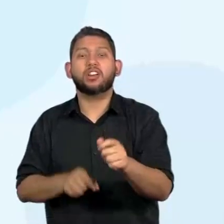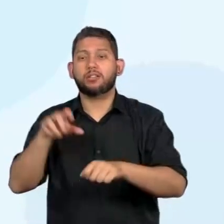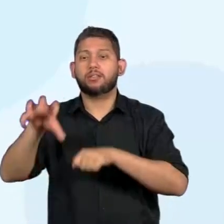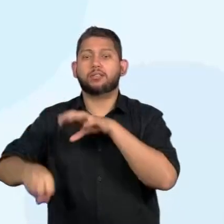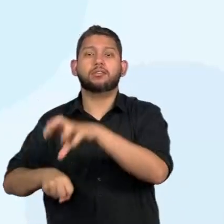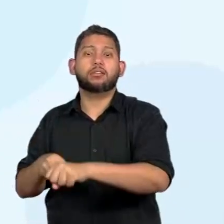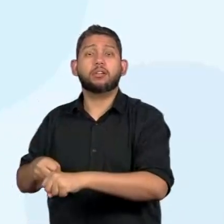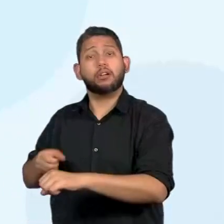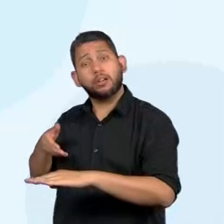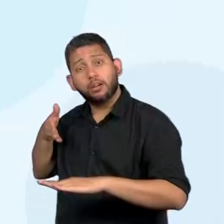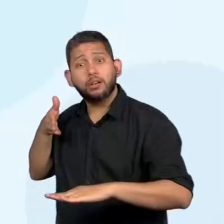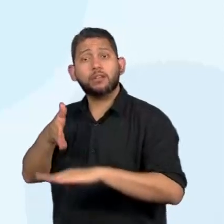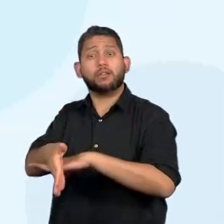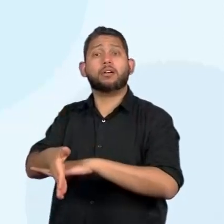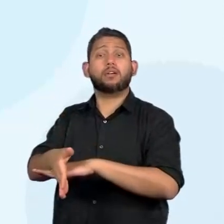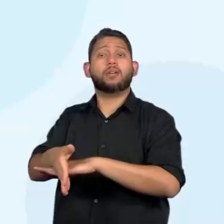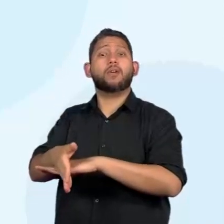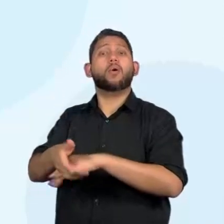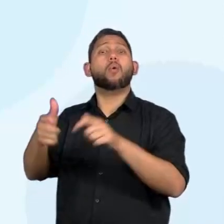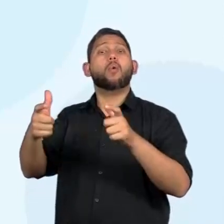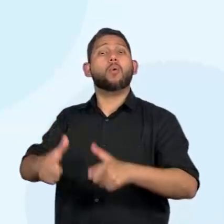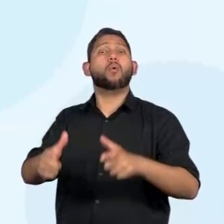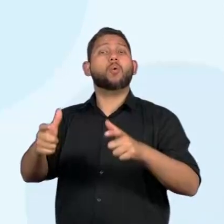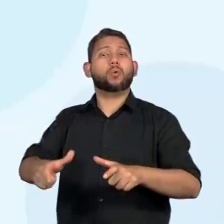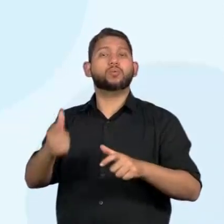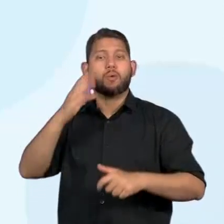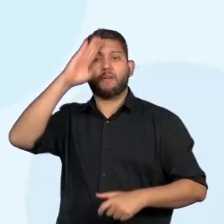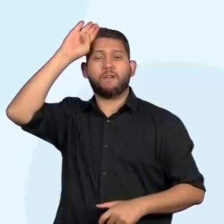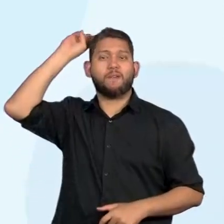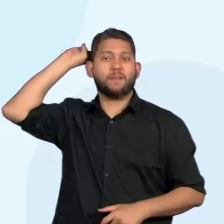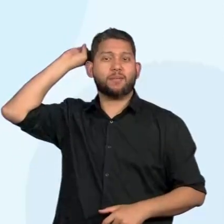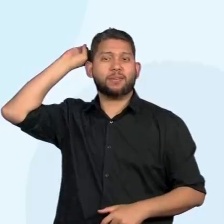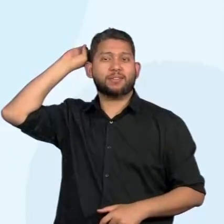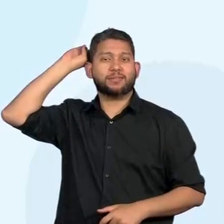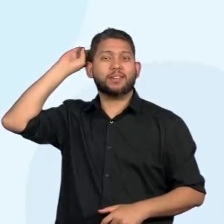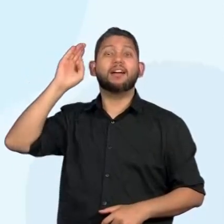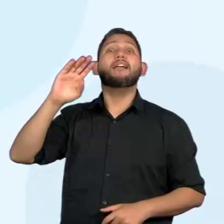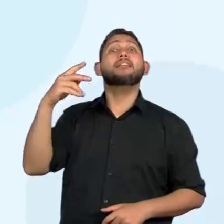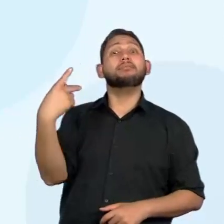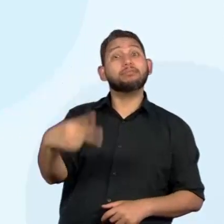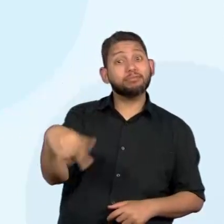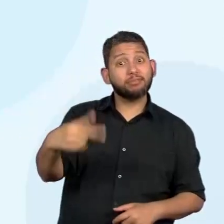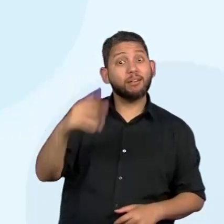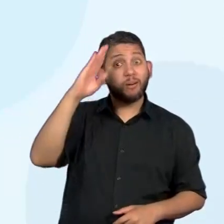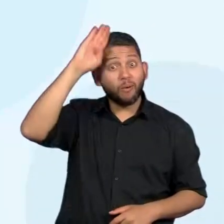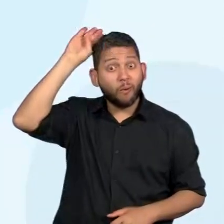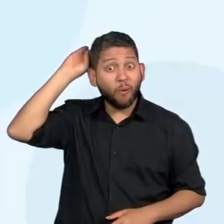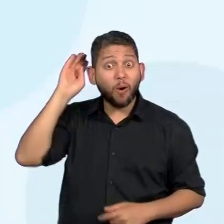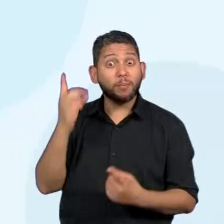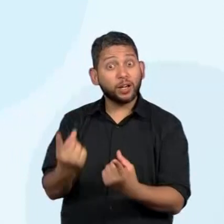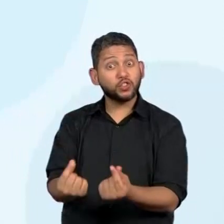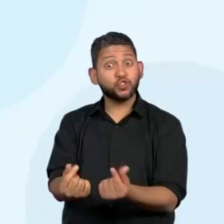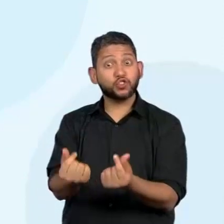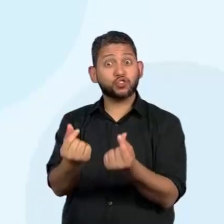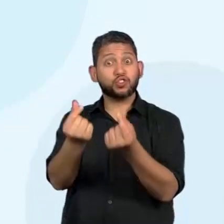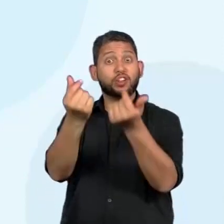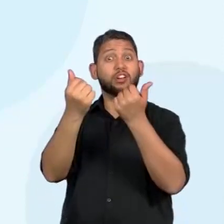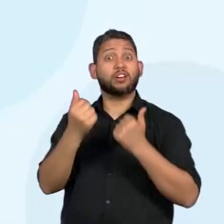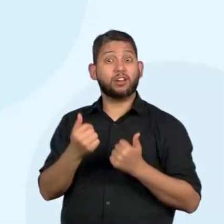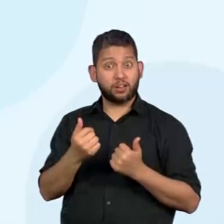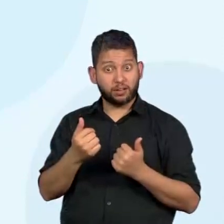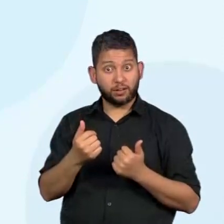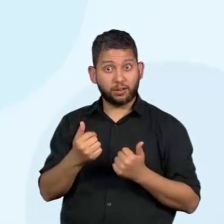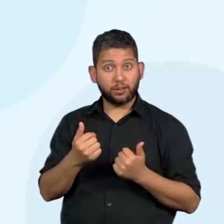Progenô? O Império Romano. Então, esses suas se referem à riqueza de quem? Dos